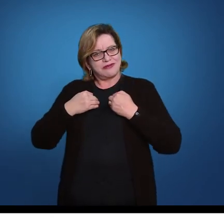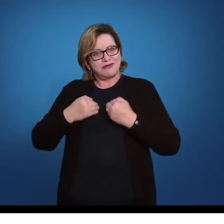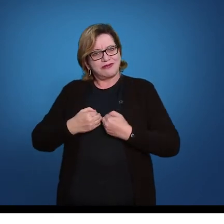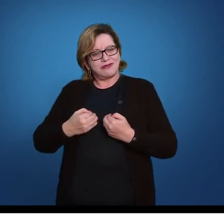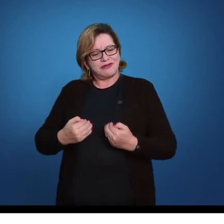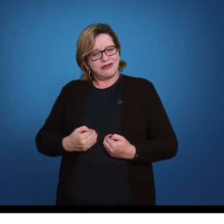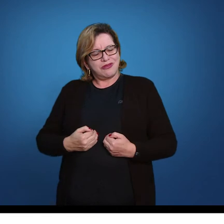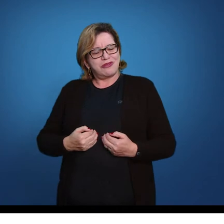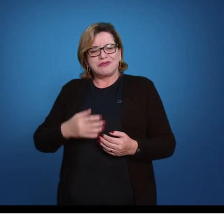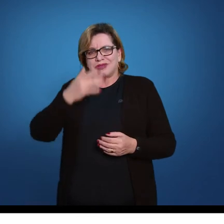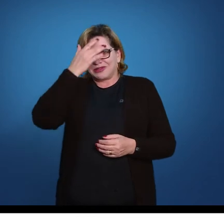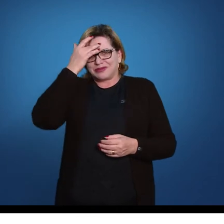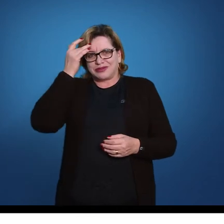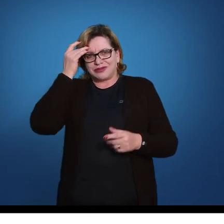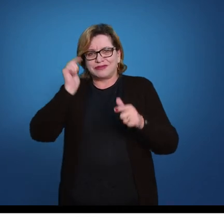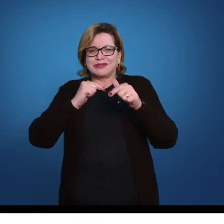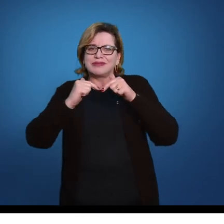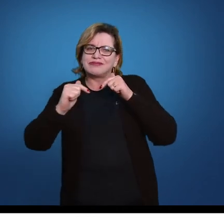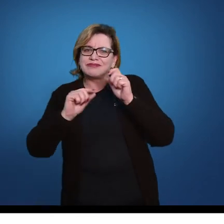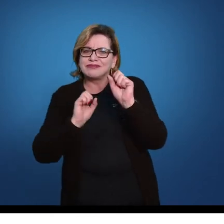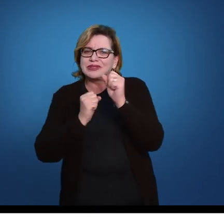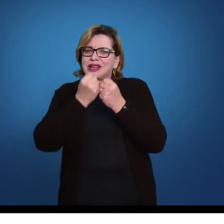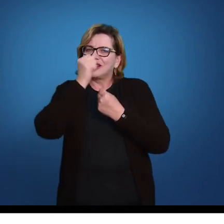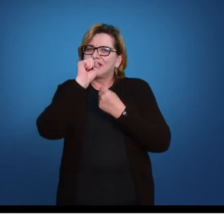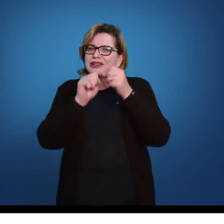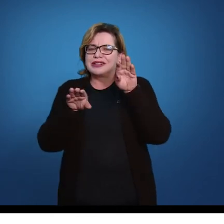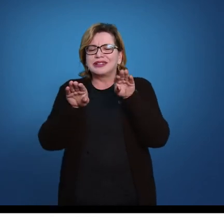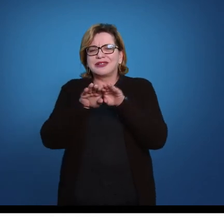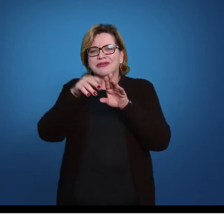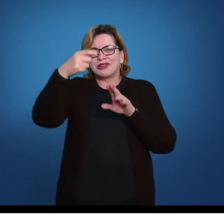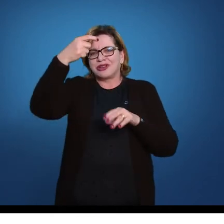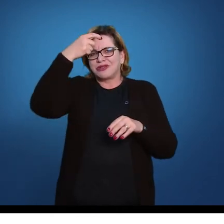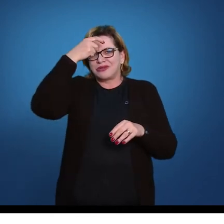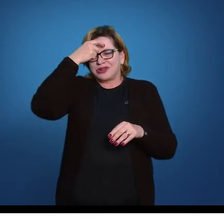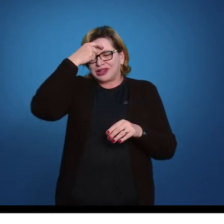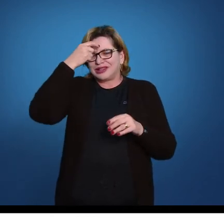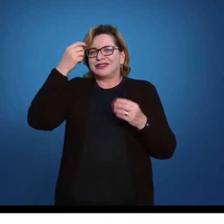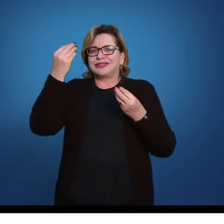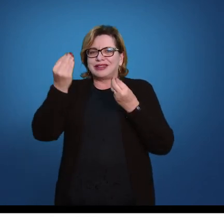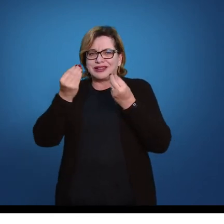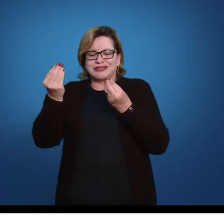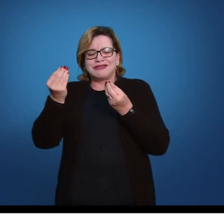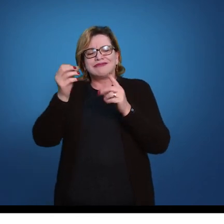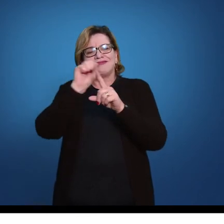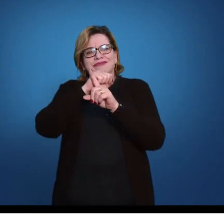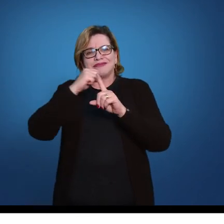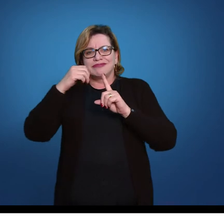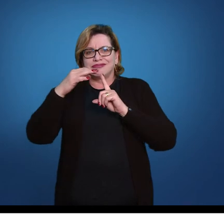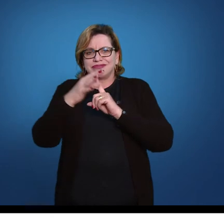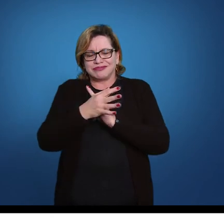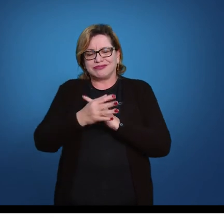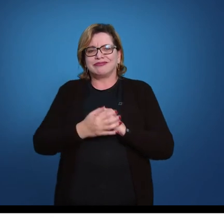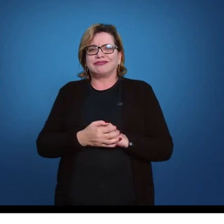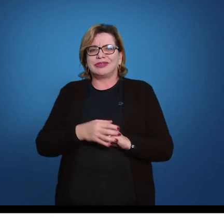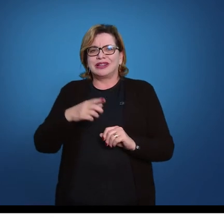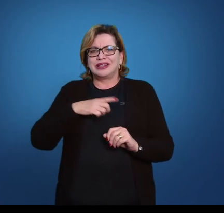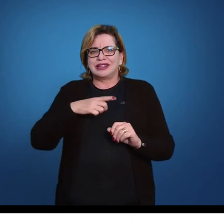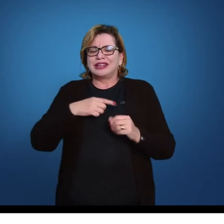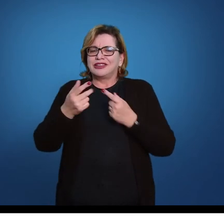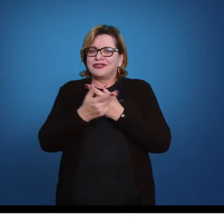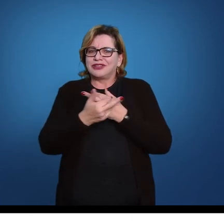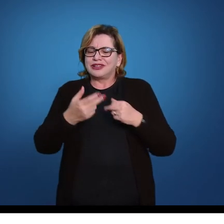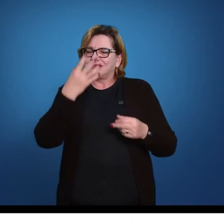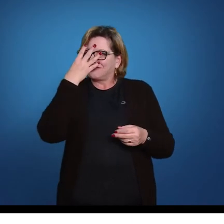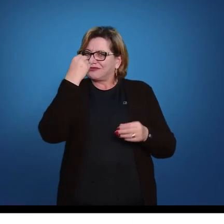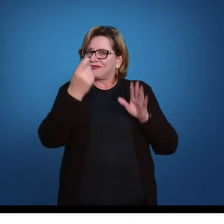dos trabalhadores para a fábrica e, ao mesmo tempo, moralizar e disciplinar a sociedade. Então, existem várias imagens